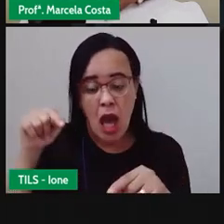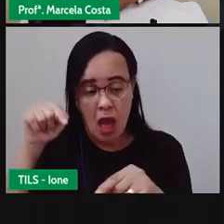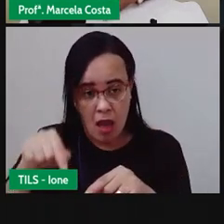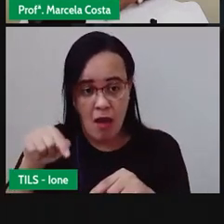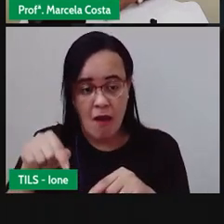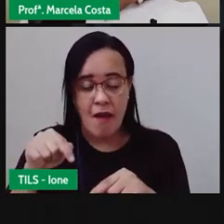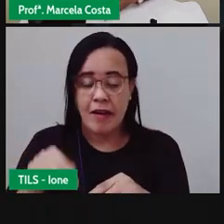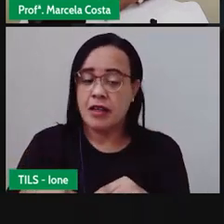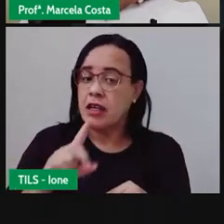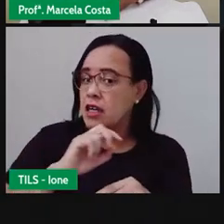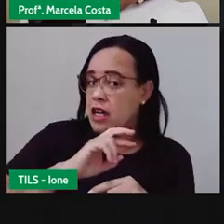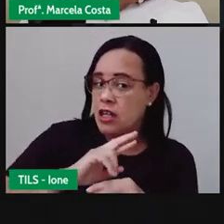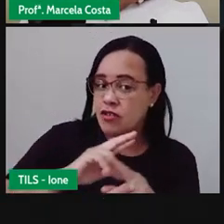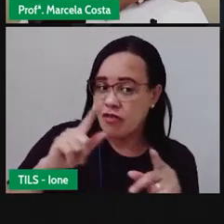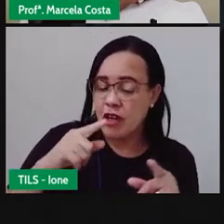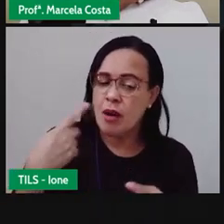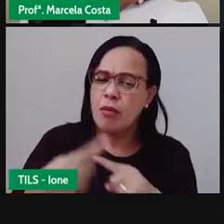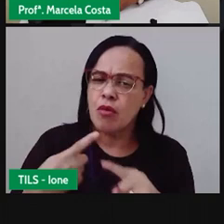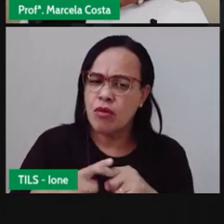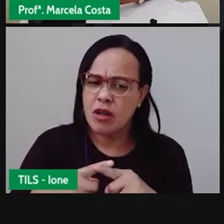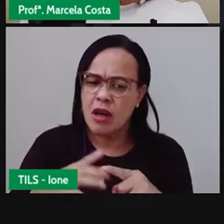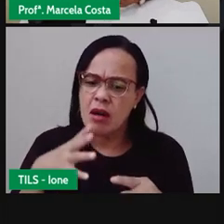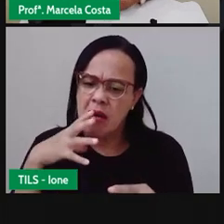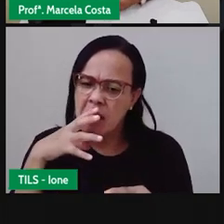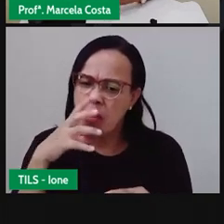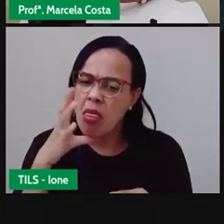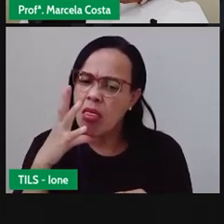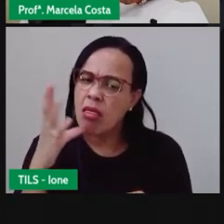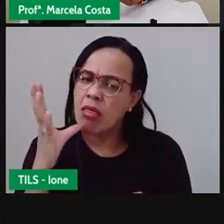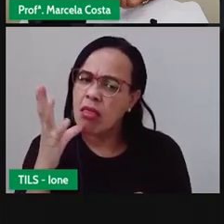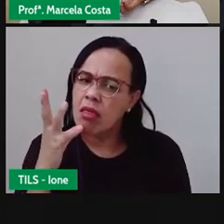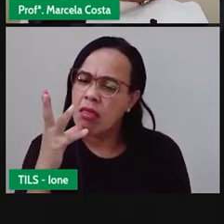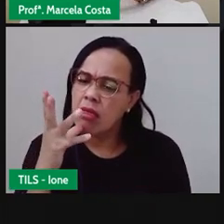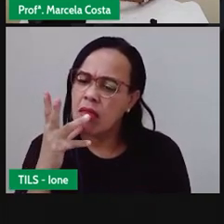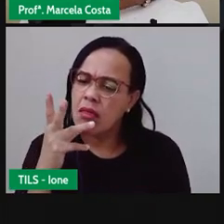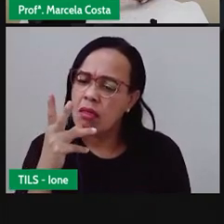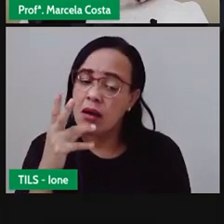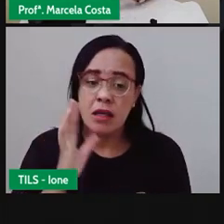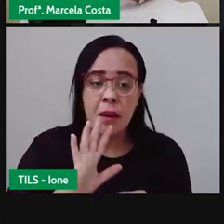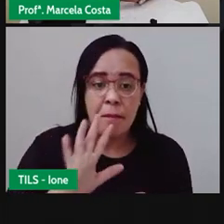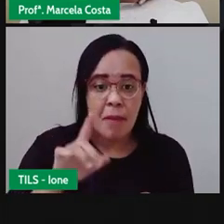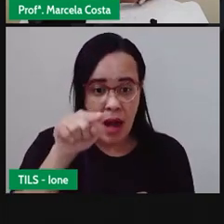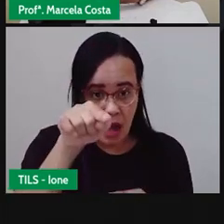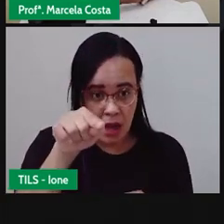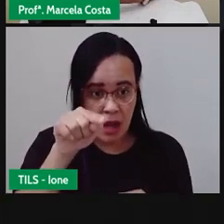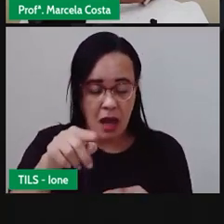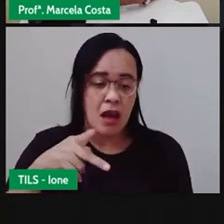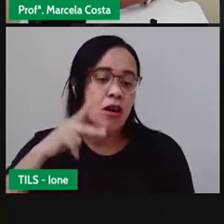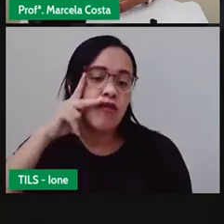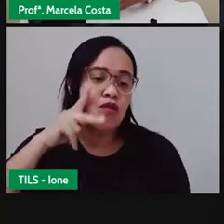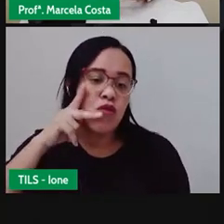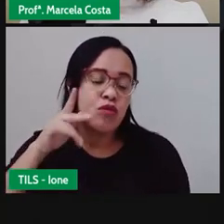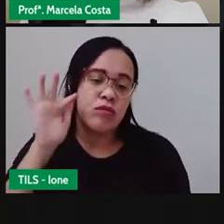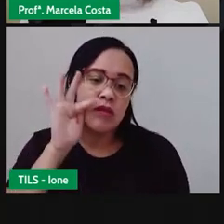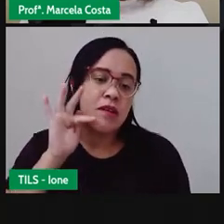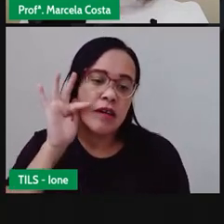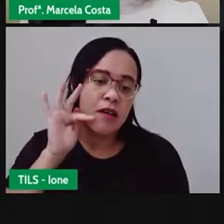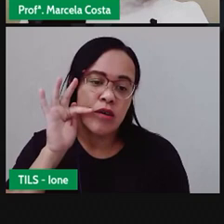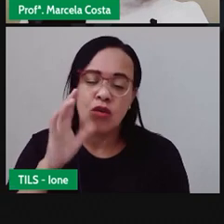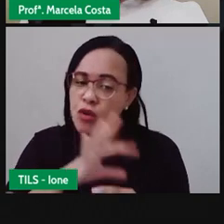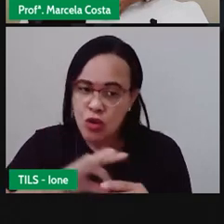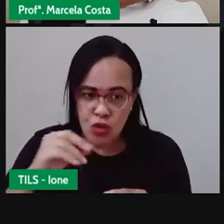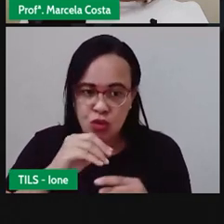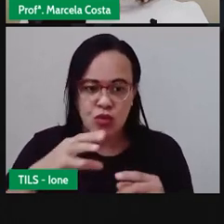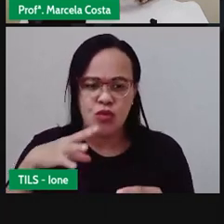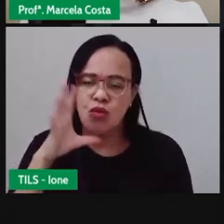decompor, decompor mais rápido. E como eles podem ser reaproveitados pra criar adubos, eles não precisam ser